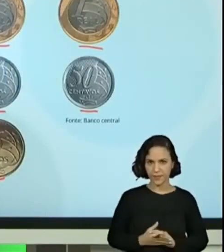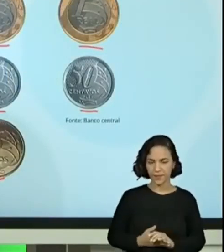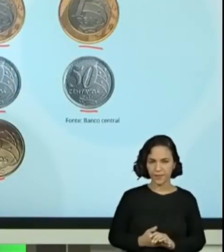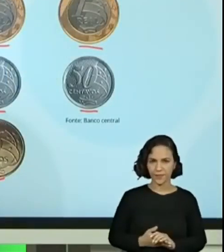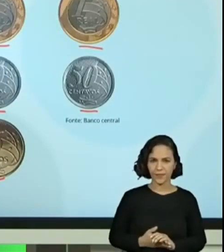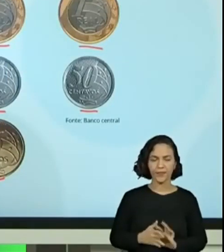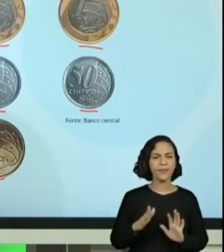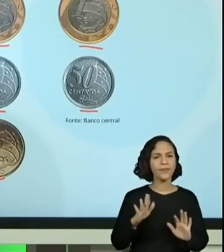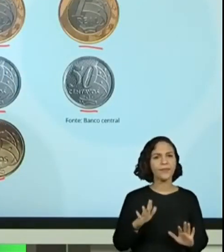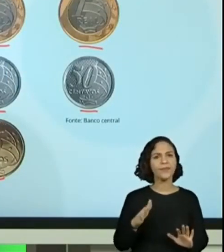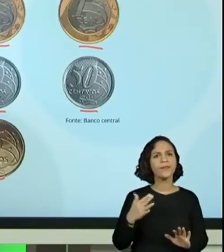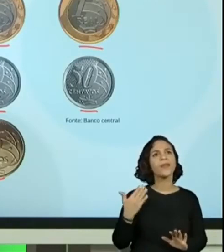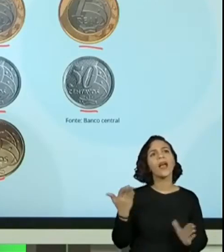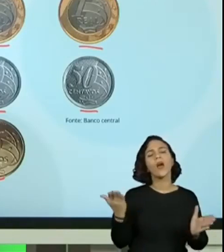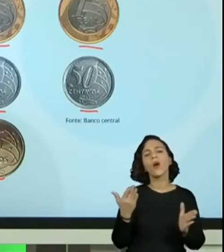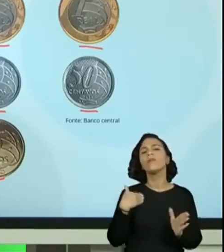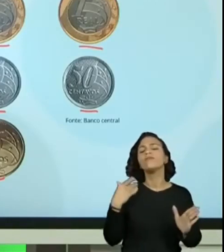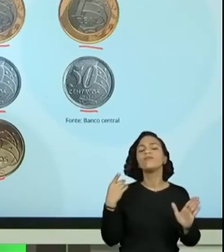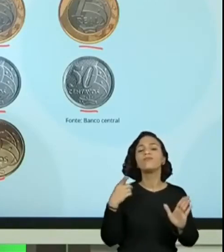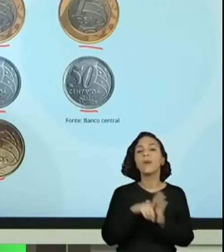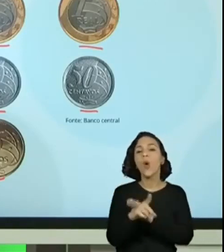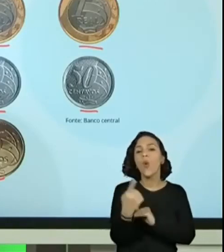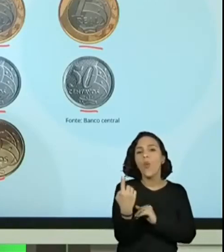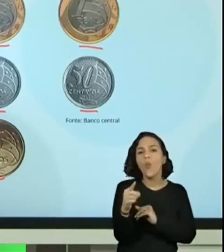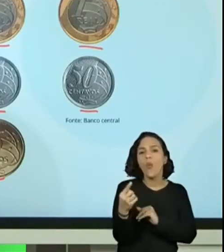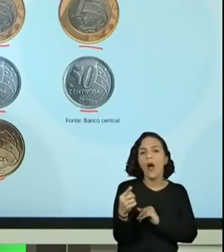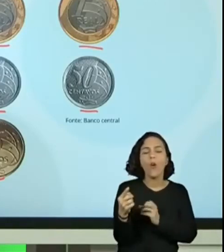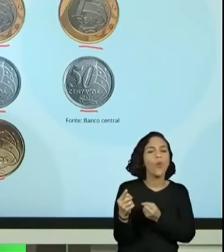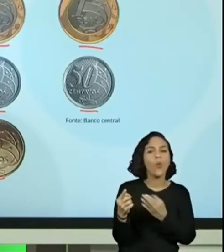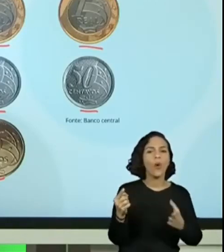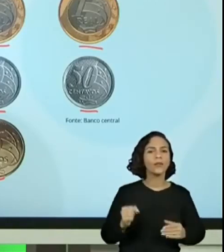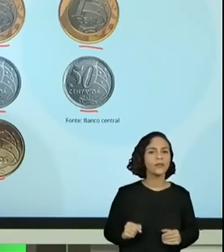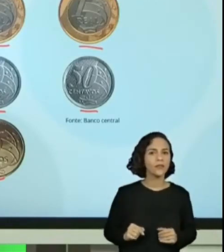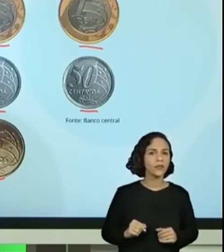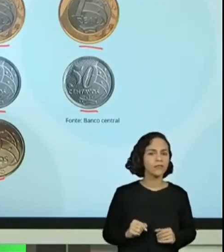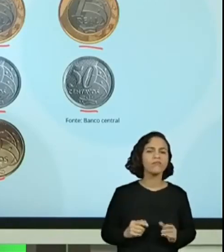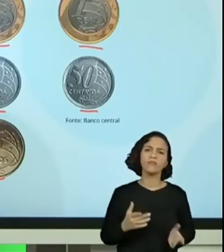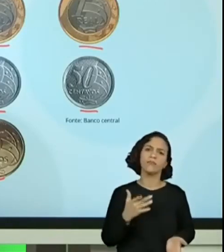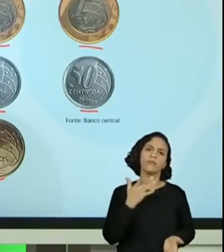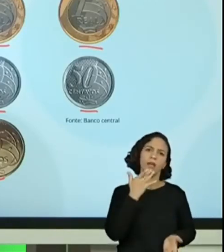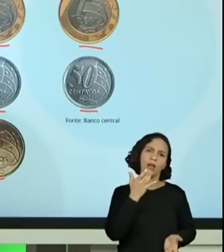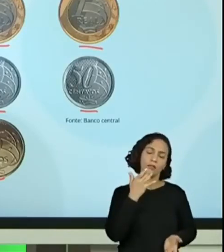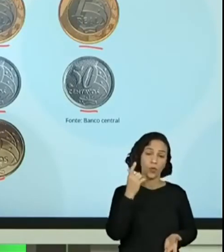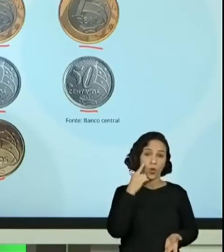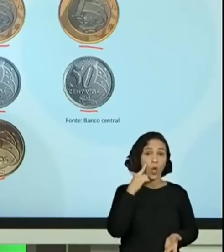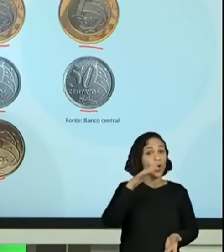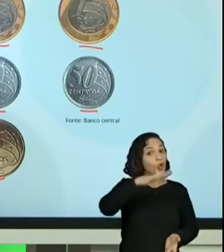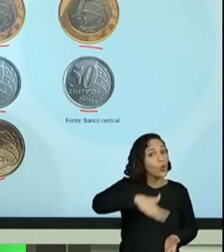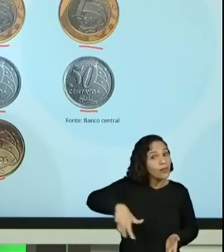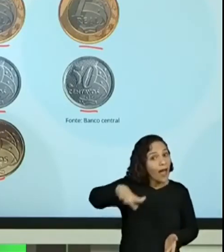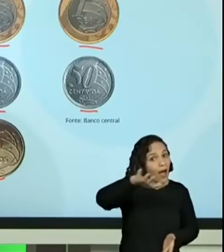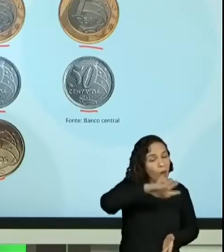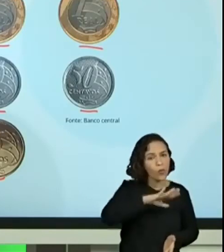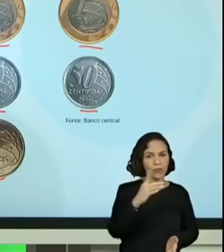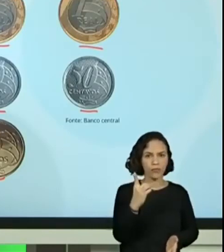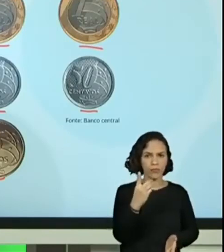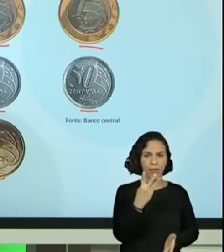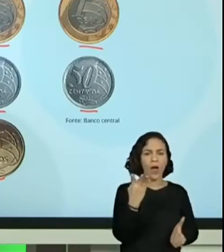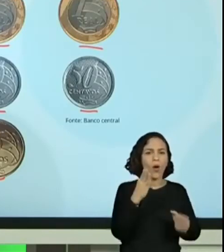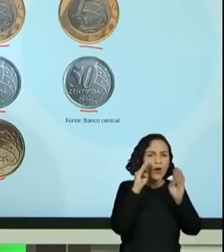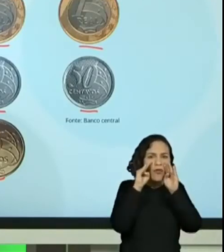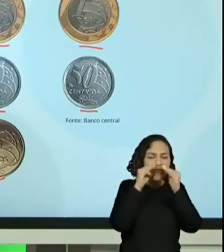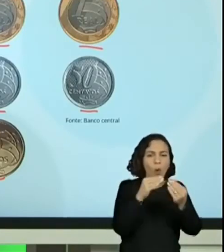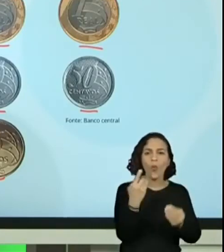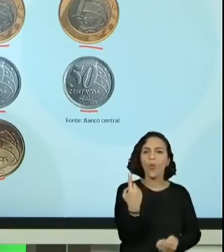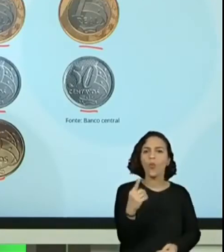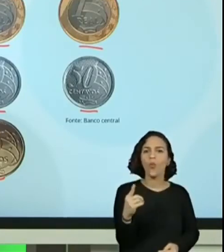Quantas moedas de um real será que foram, professora Vivi? Olha, tá fácil ali. Vivi, ele juntou treze moedas ao todo. Olhando só para